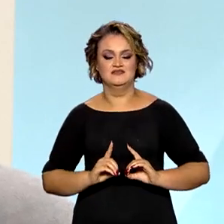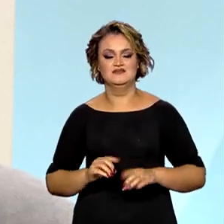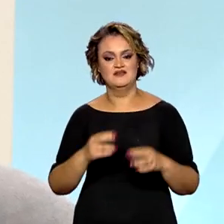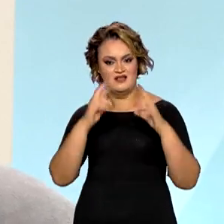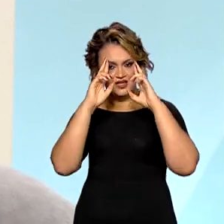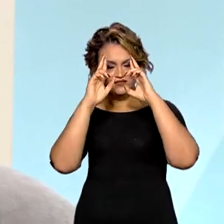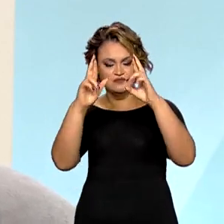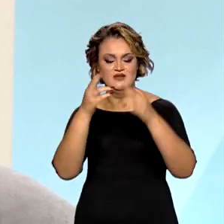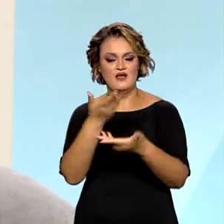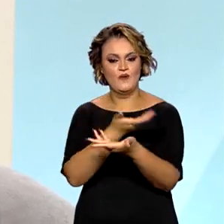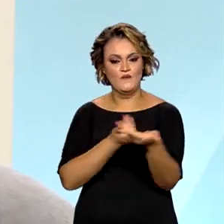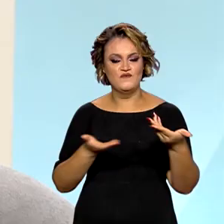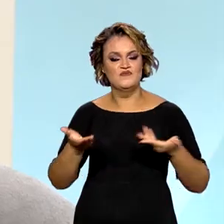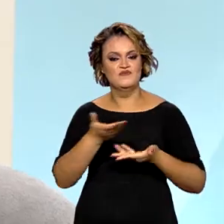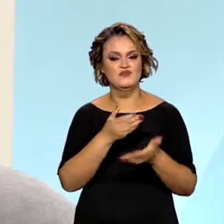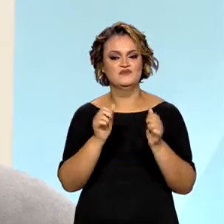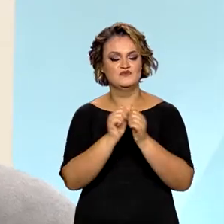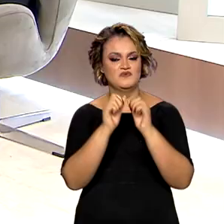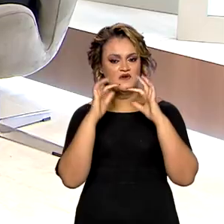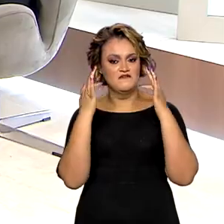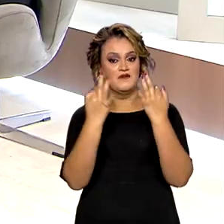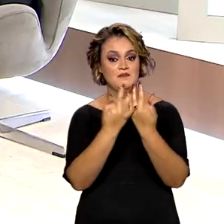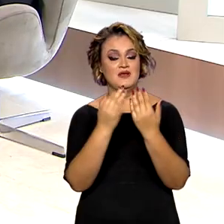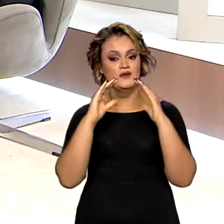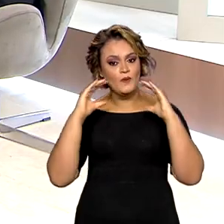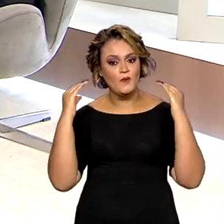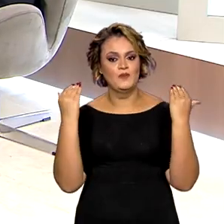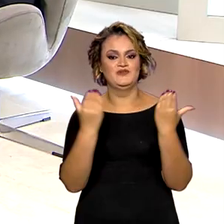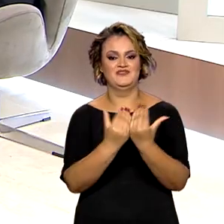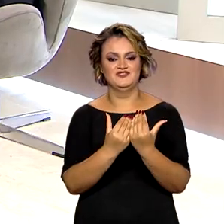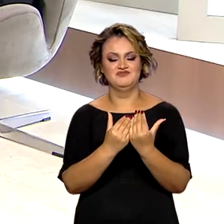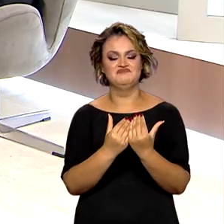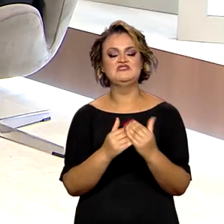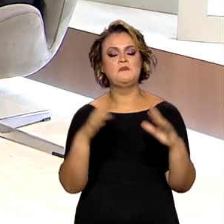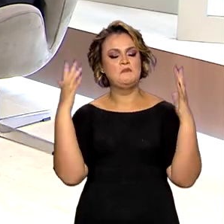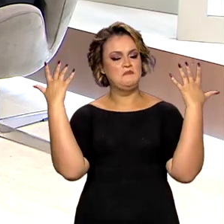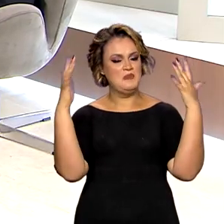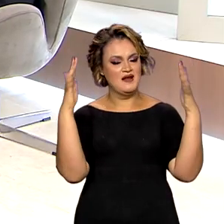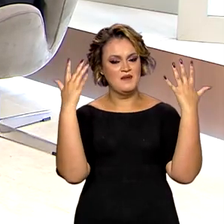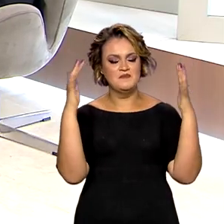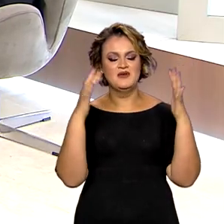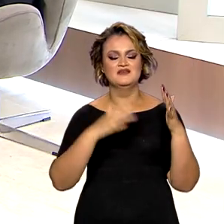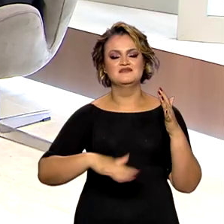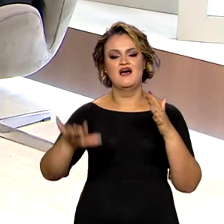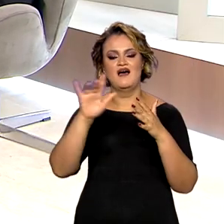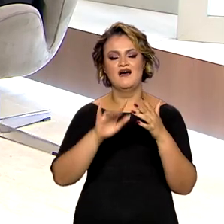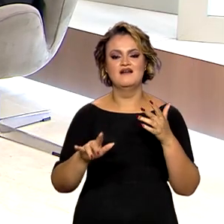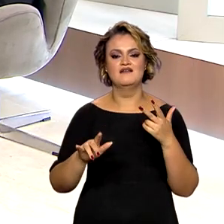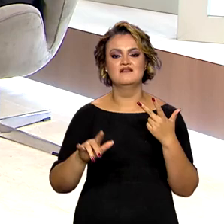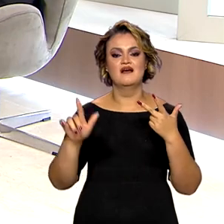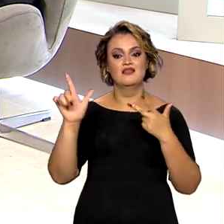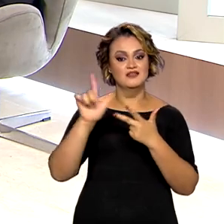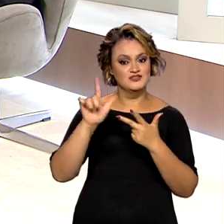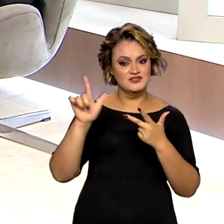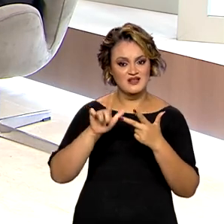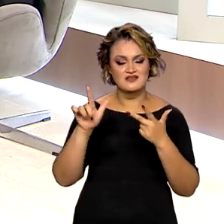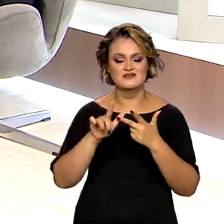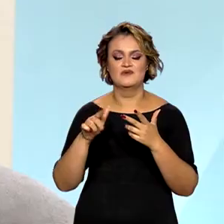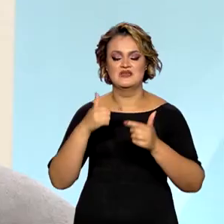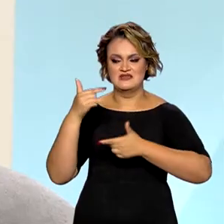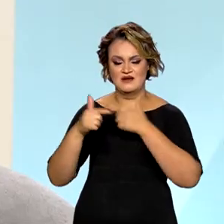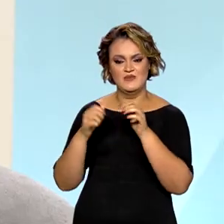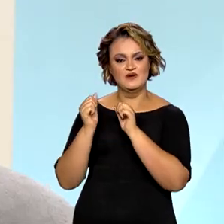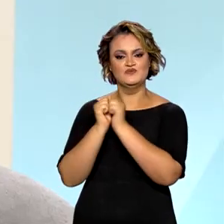respeito e à convivência familiar e comunitária. Então, eu preciso saudar muitos legisladores, o parlamento, que tem sido tão parceiro do nosso governo,